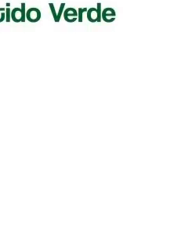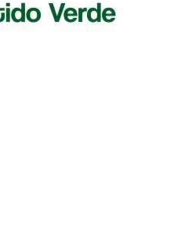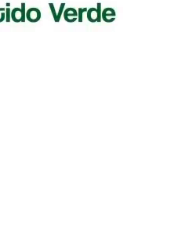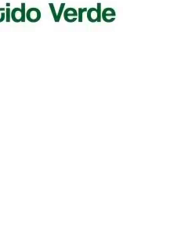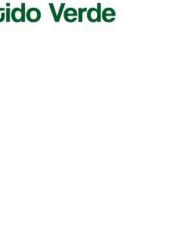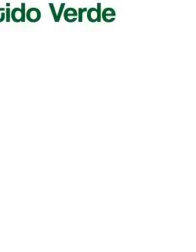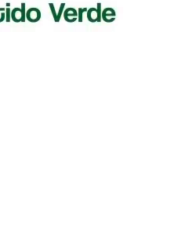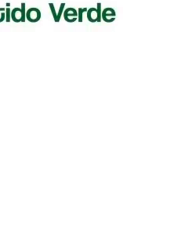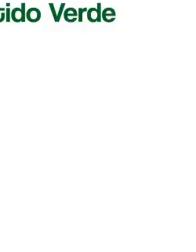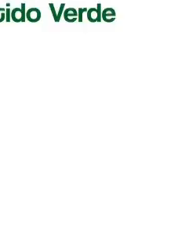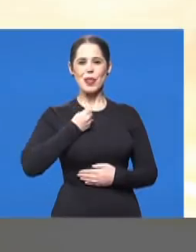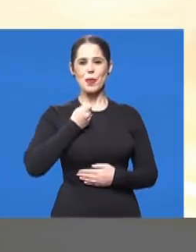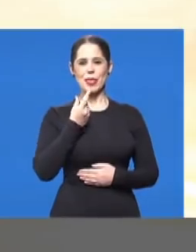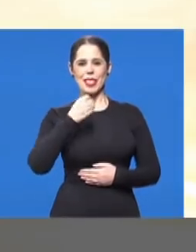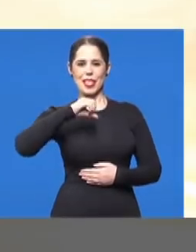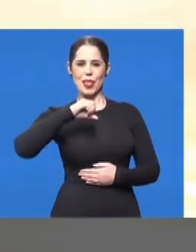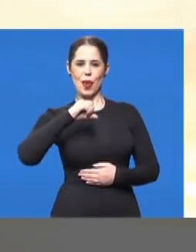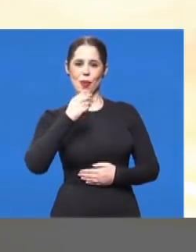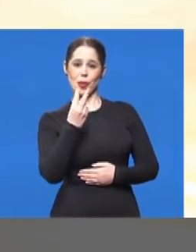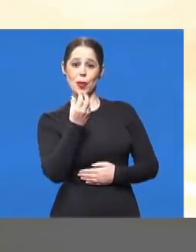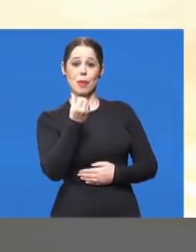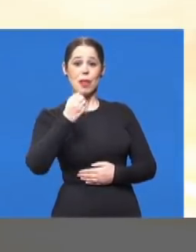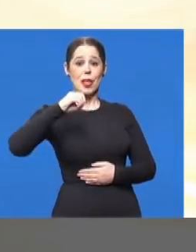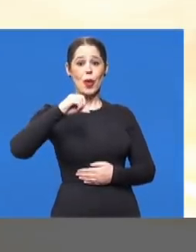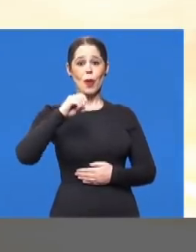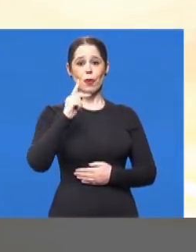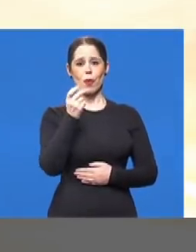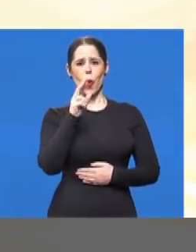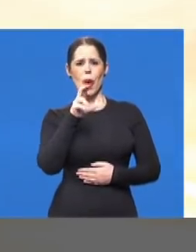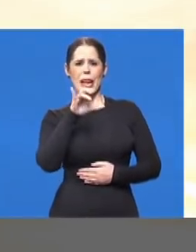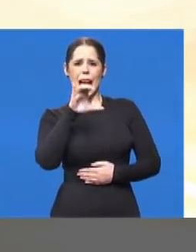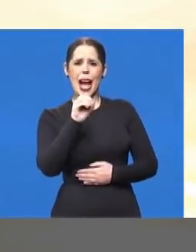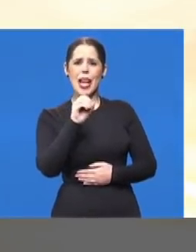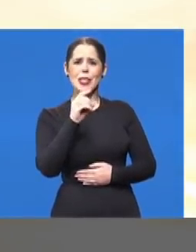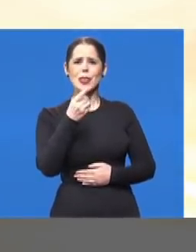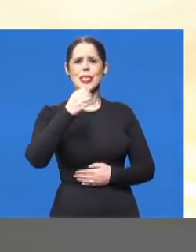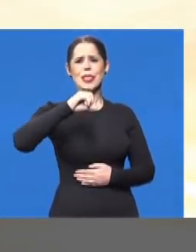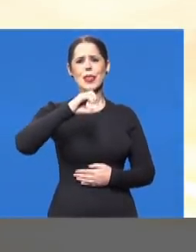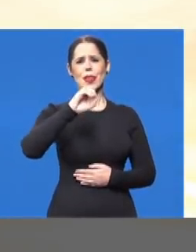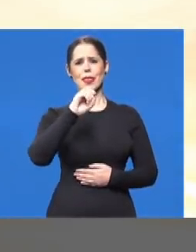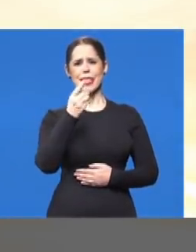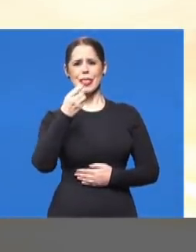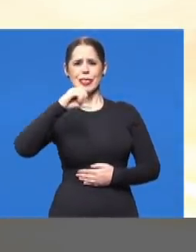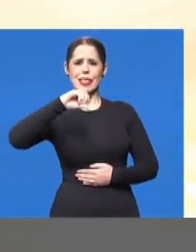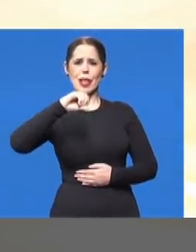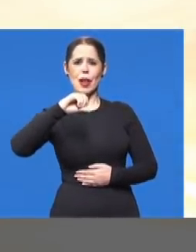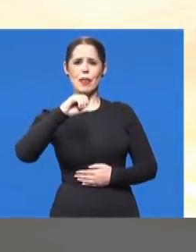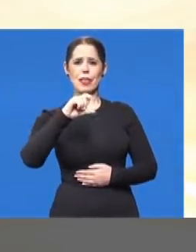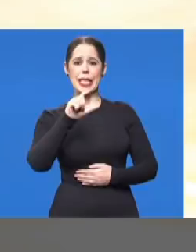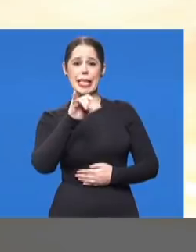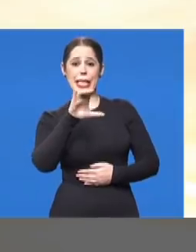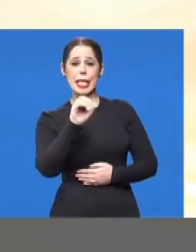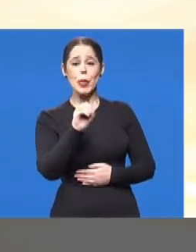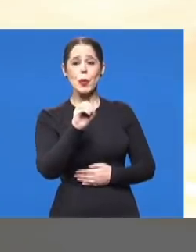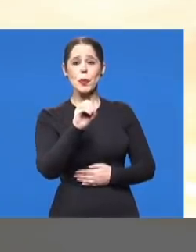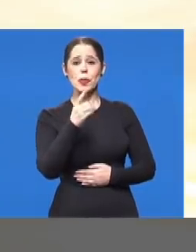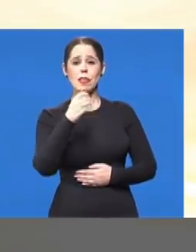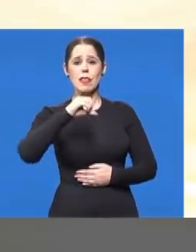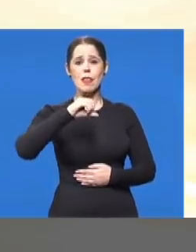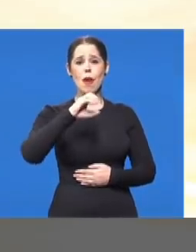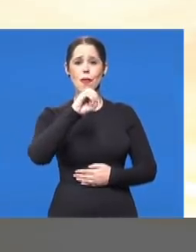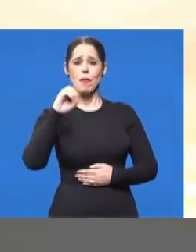estadual. Renova Rio Grande. KK Nedel 19 269. Horácio Brasil 19 019.